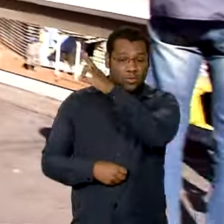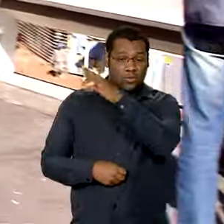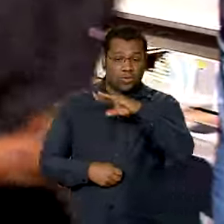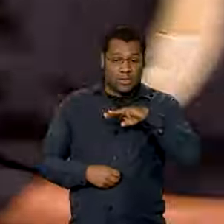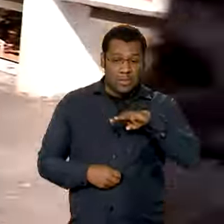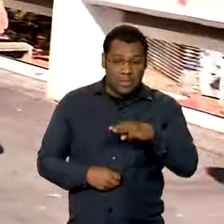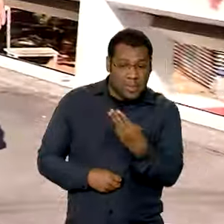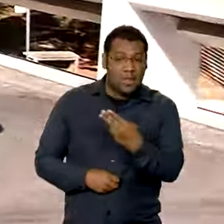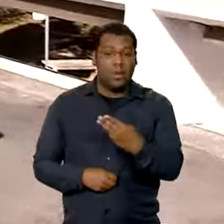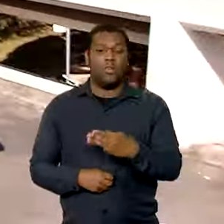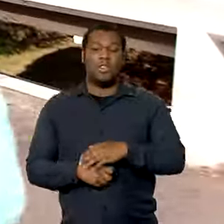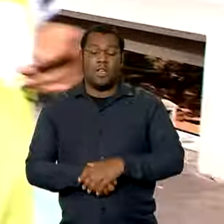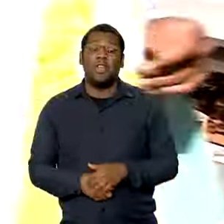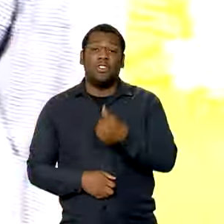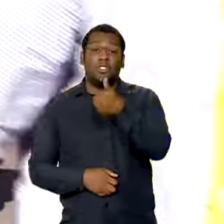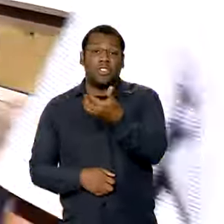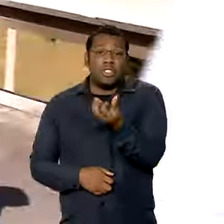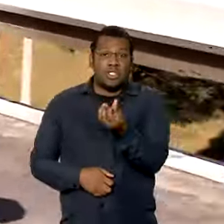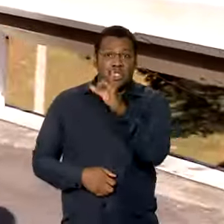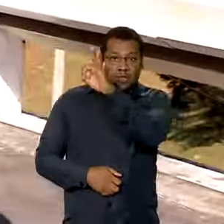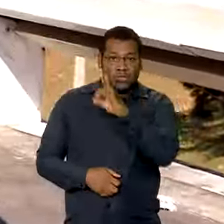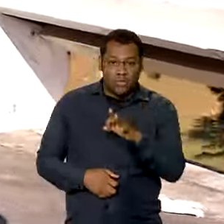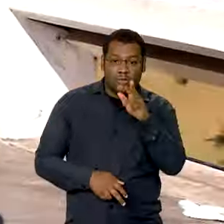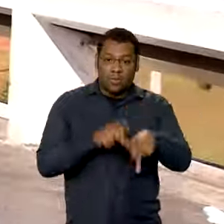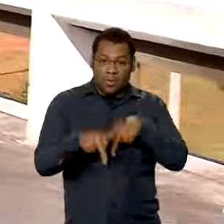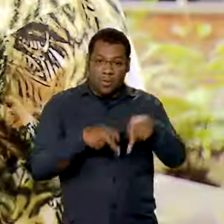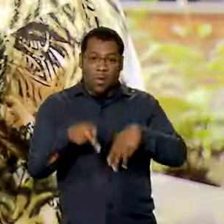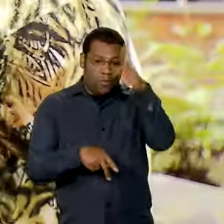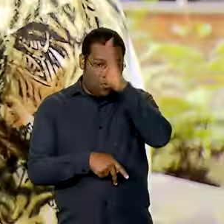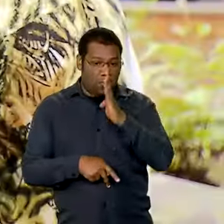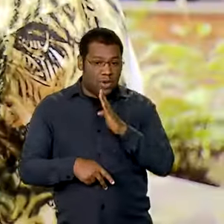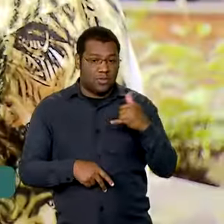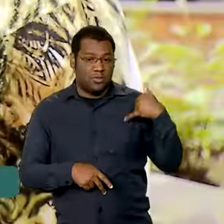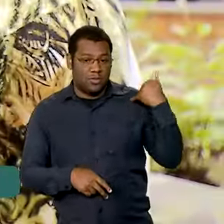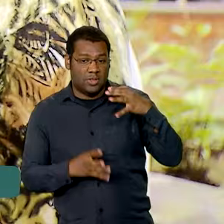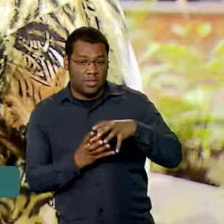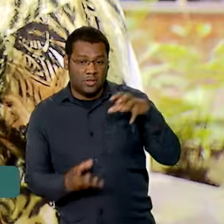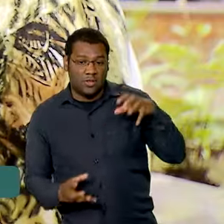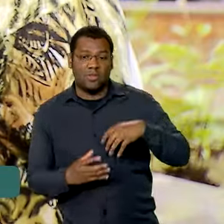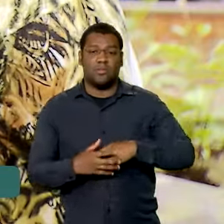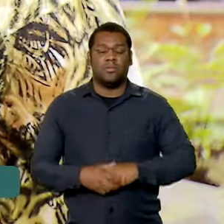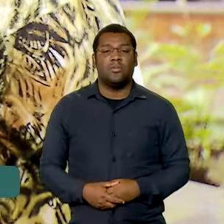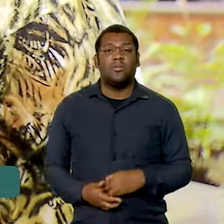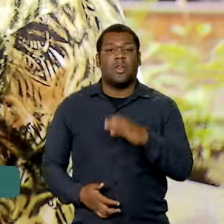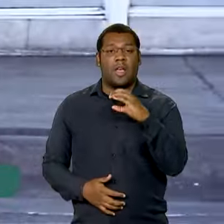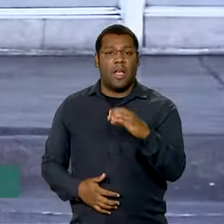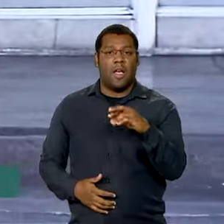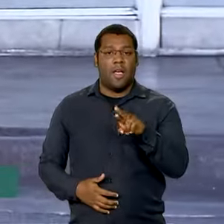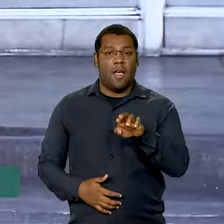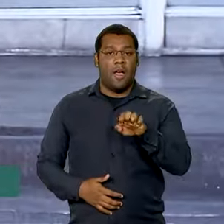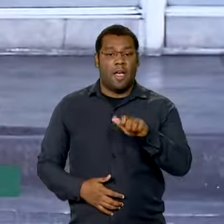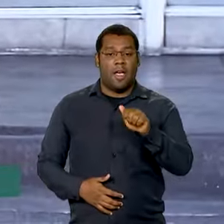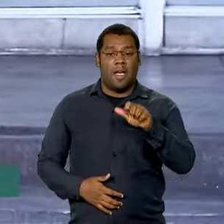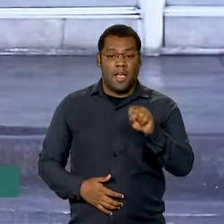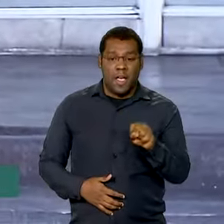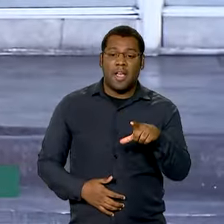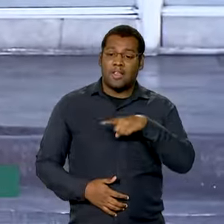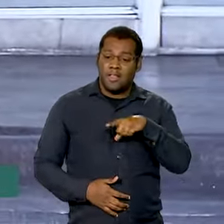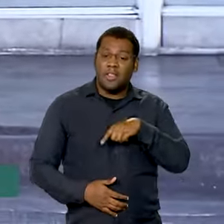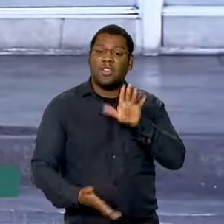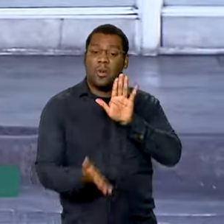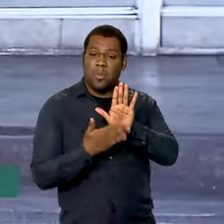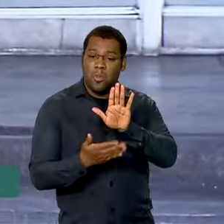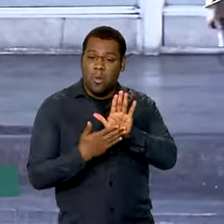da população. Nos CREAS, os Centros de Referência Especializado de Assistência Social, são oferecidos